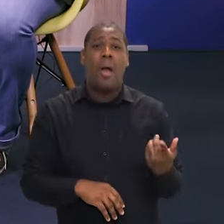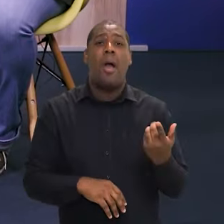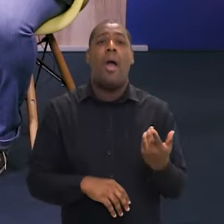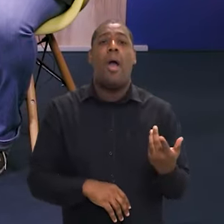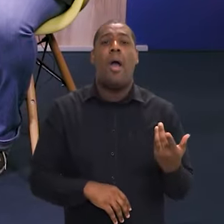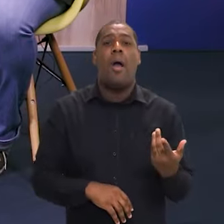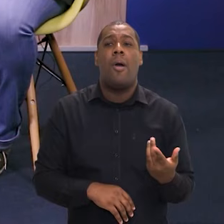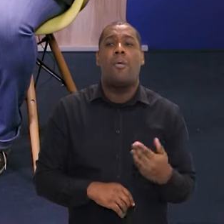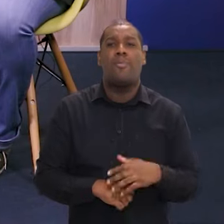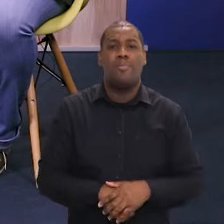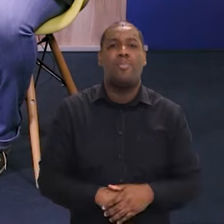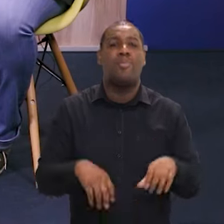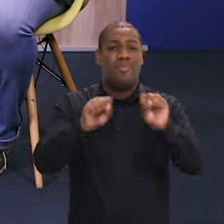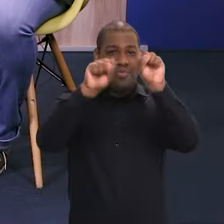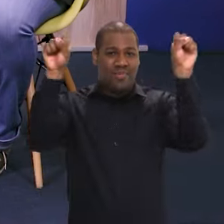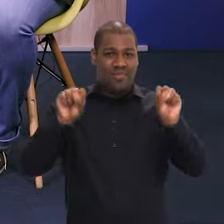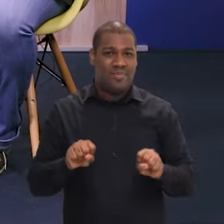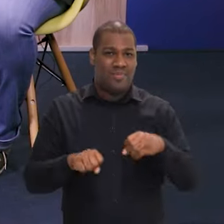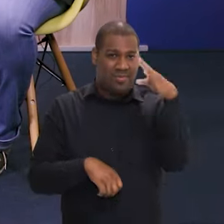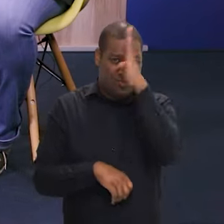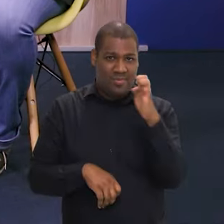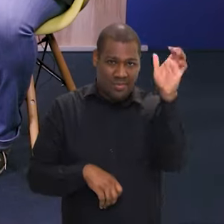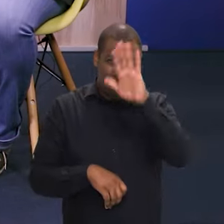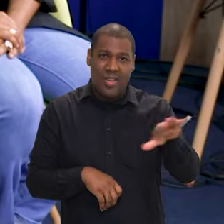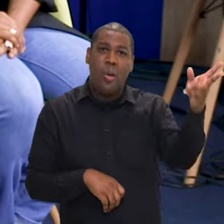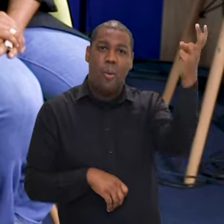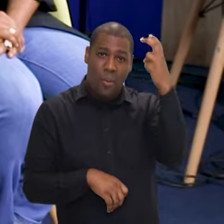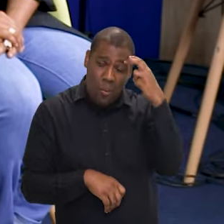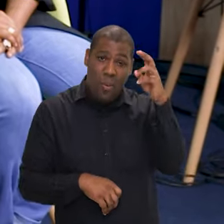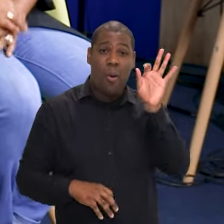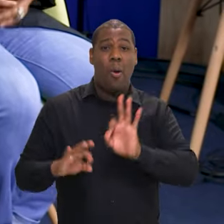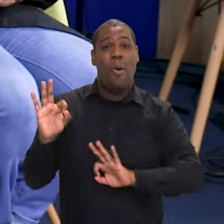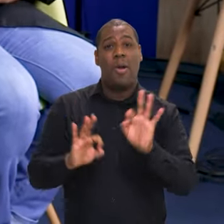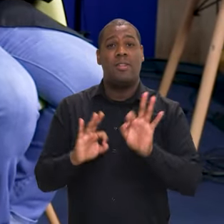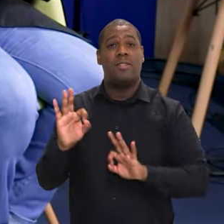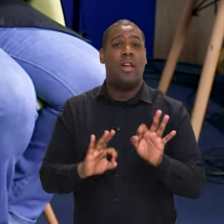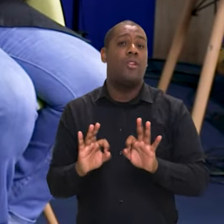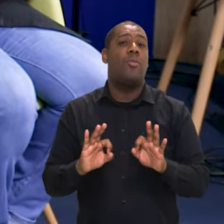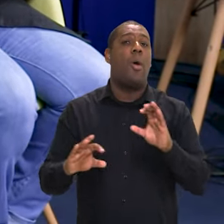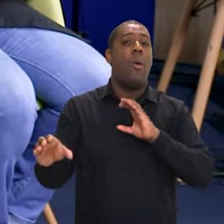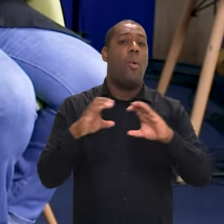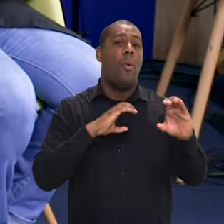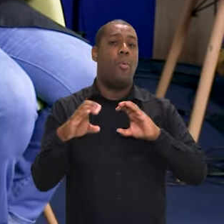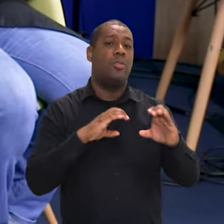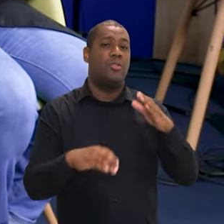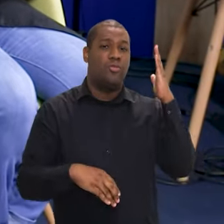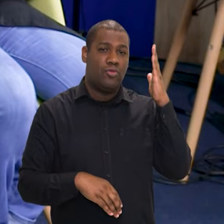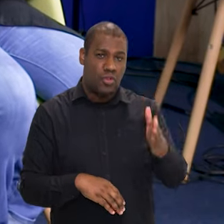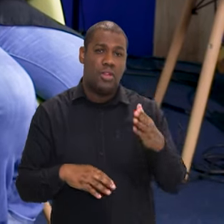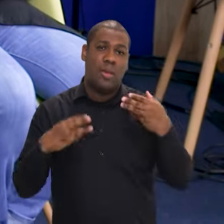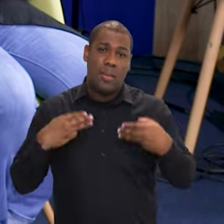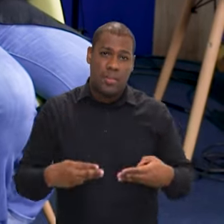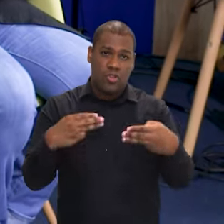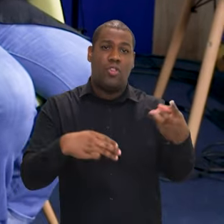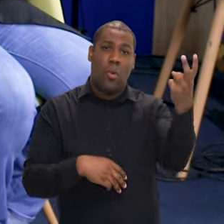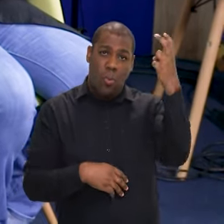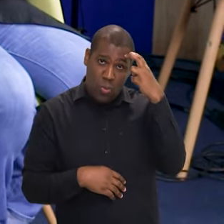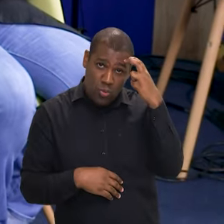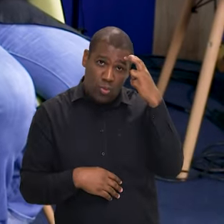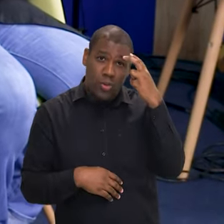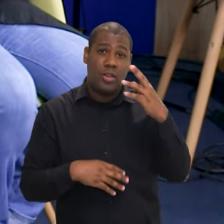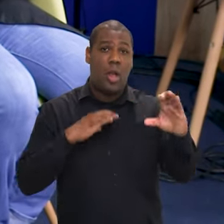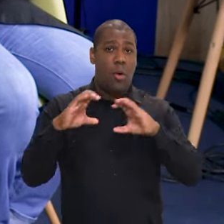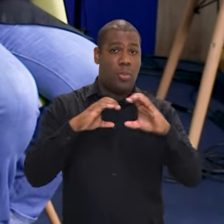expectativa do governo para essa pauta. O Sistema Nacional de Cultura vai estabelecer uma comunicação direta do Ministério da